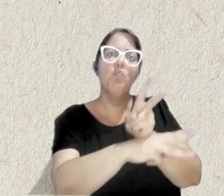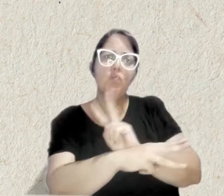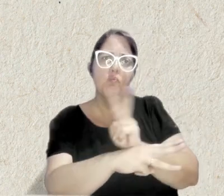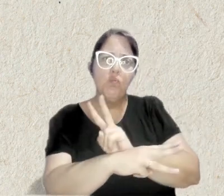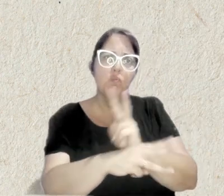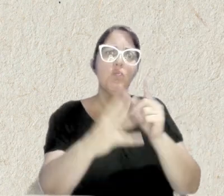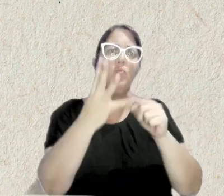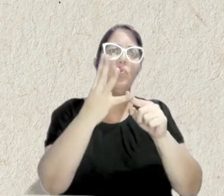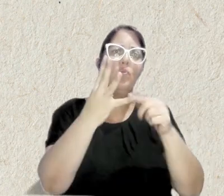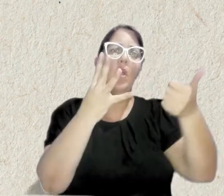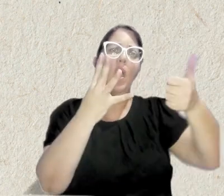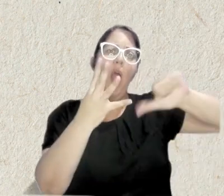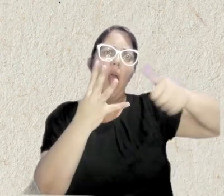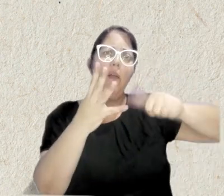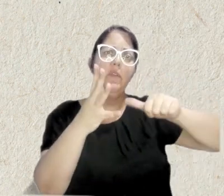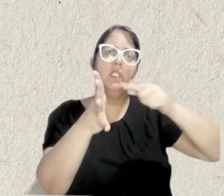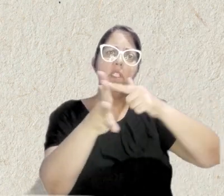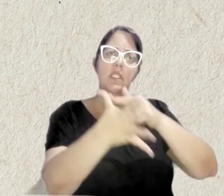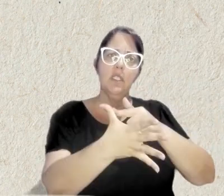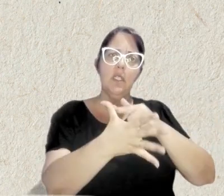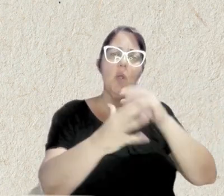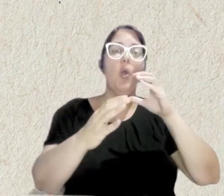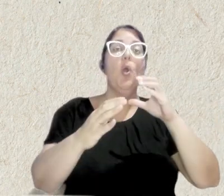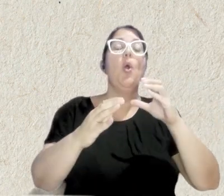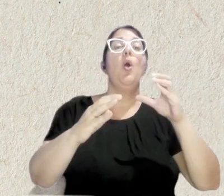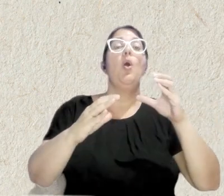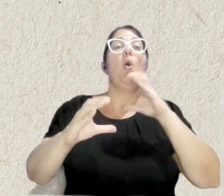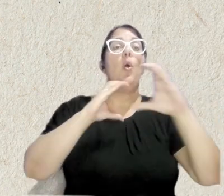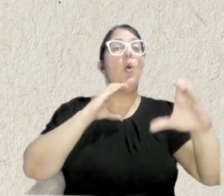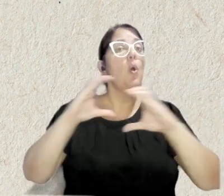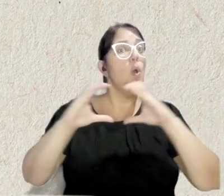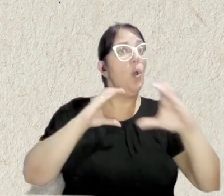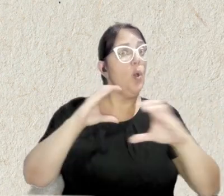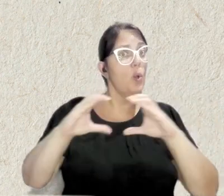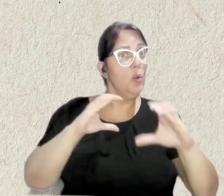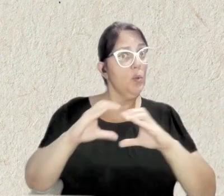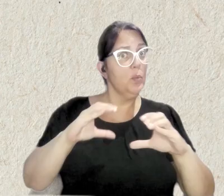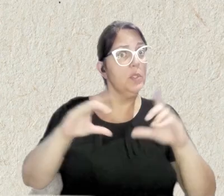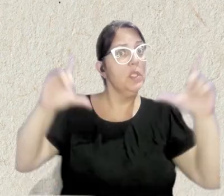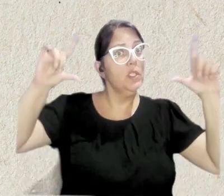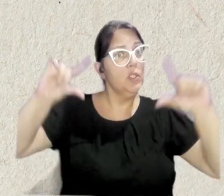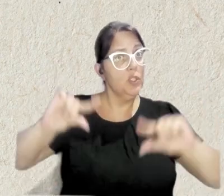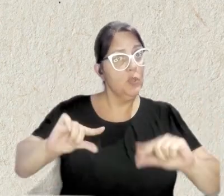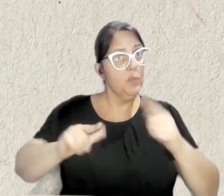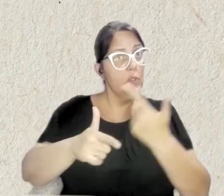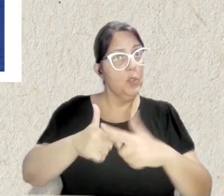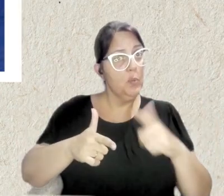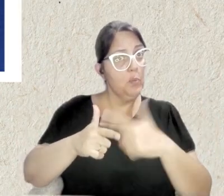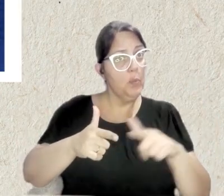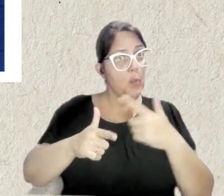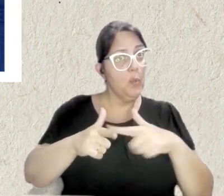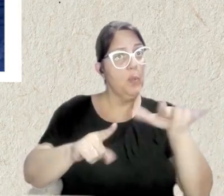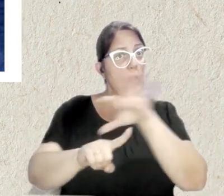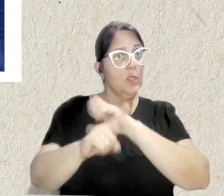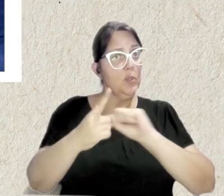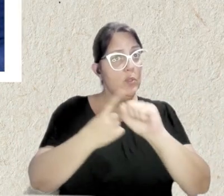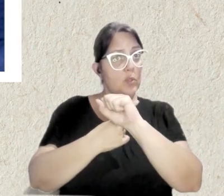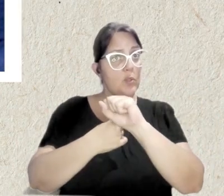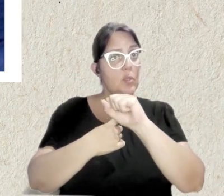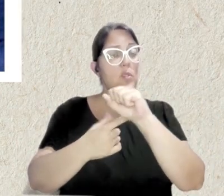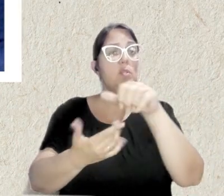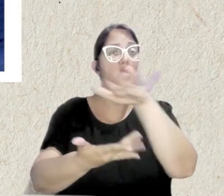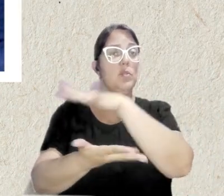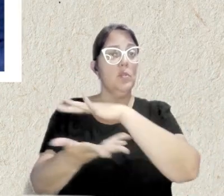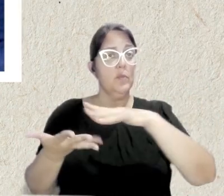avaliação, comunicação e mitigação de impactos socioambientais oriundos das atividades marítimas de